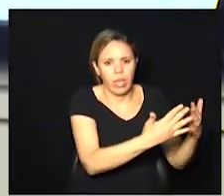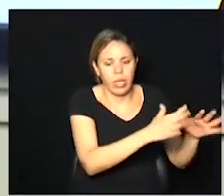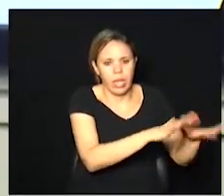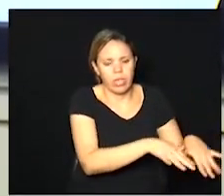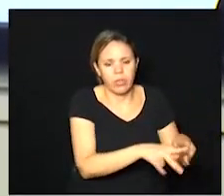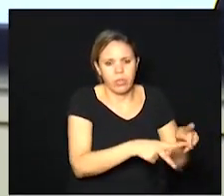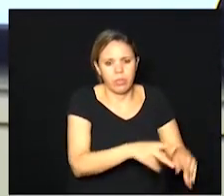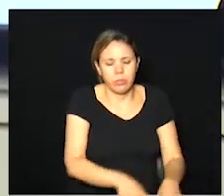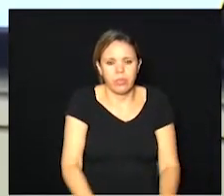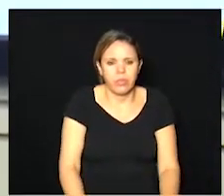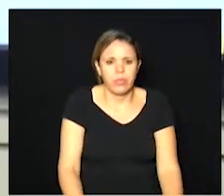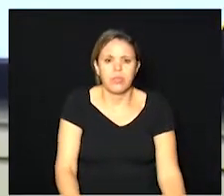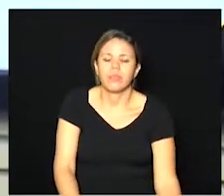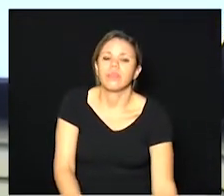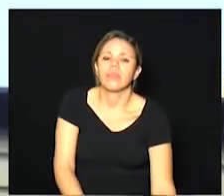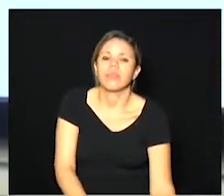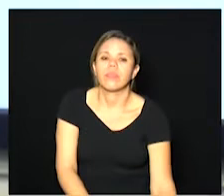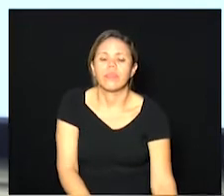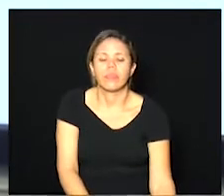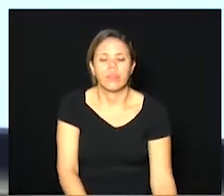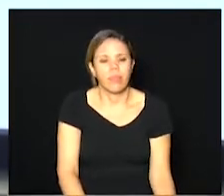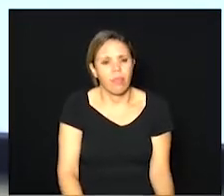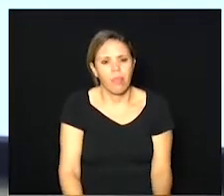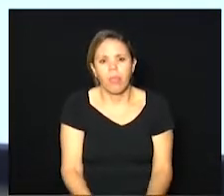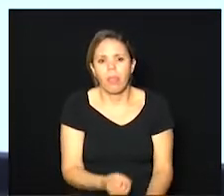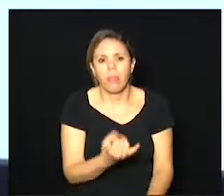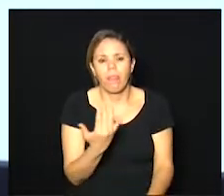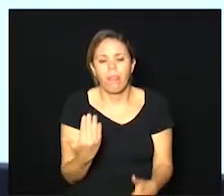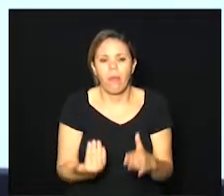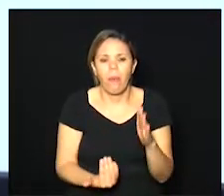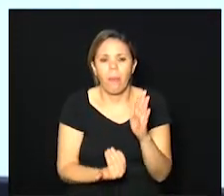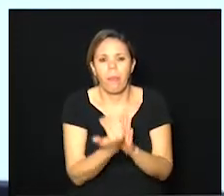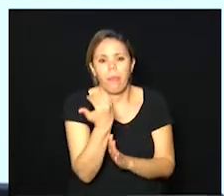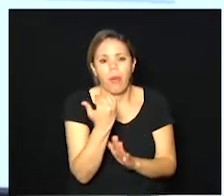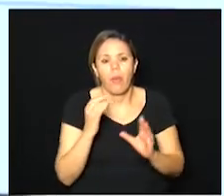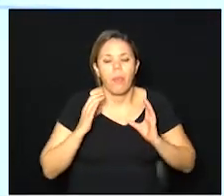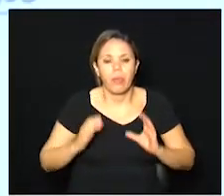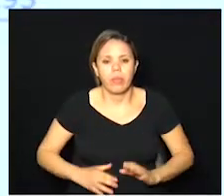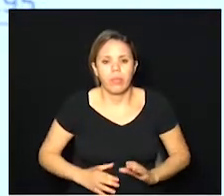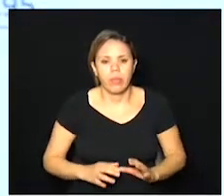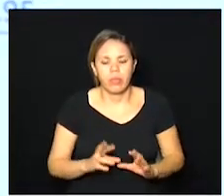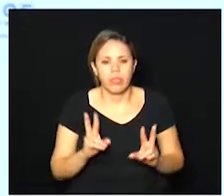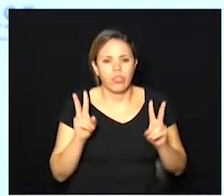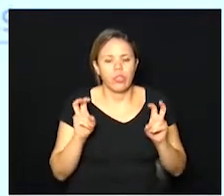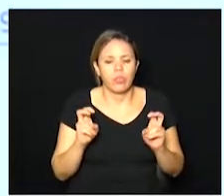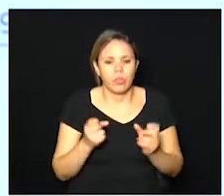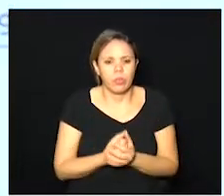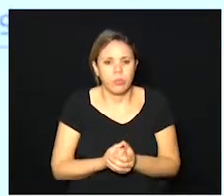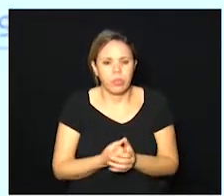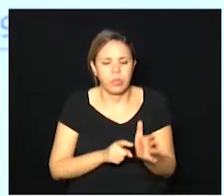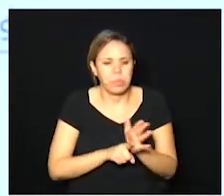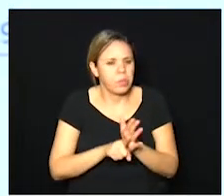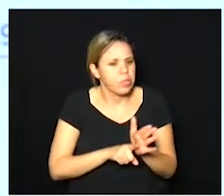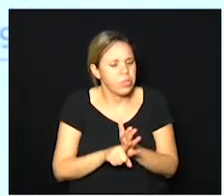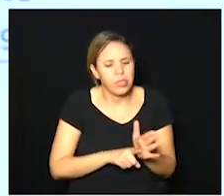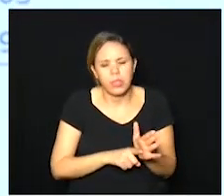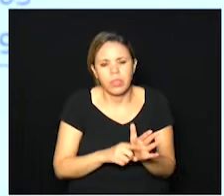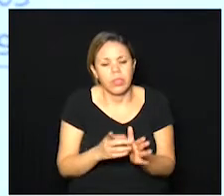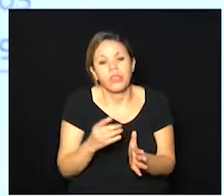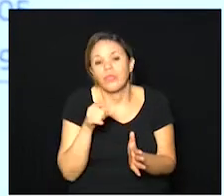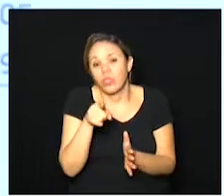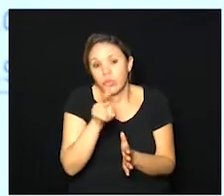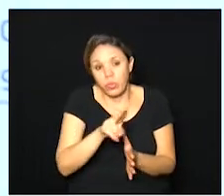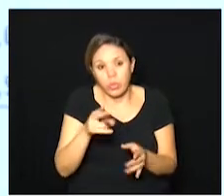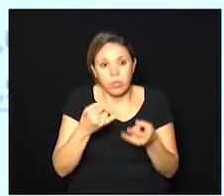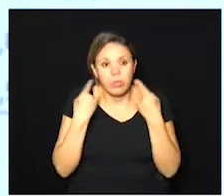temos mais coisas aí a prevalência por comportamento referido no inquérito então você usa